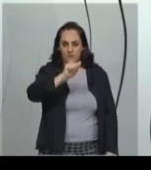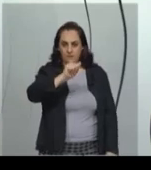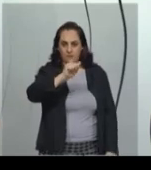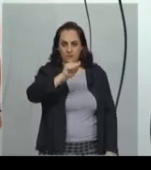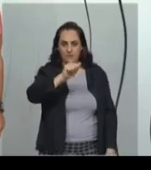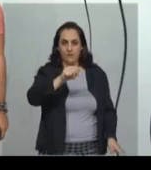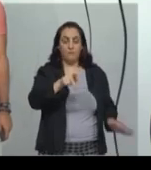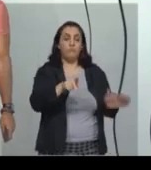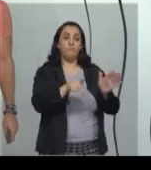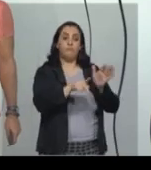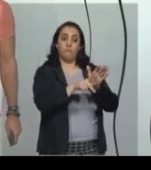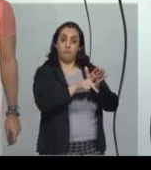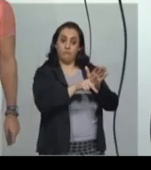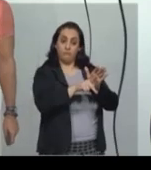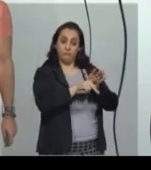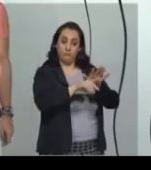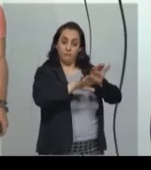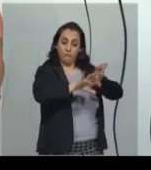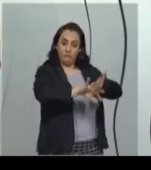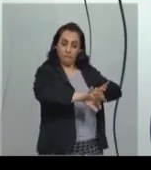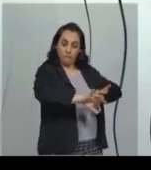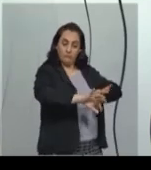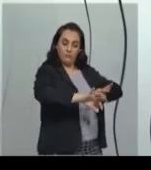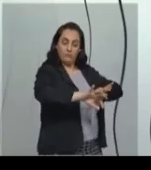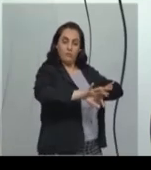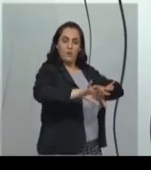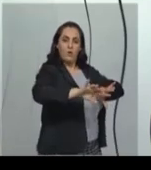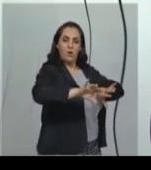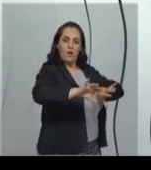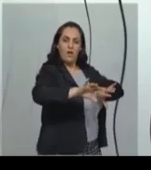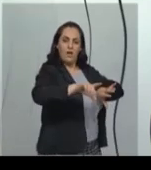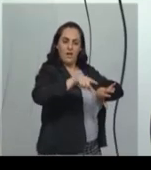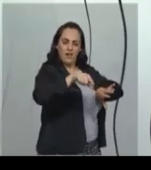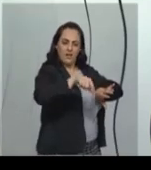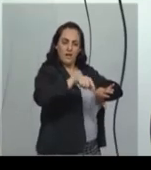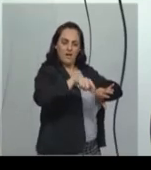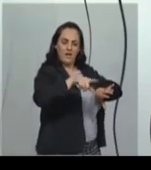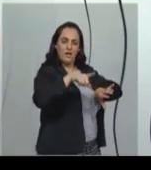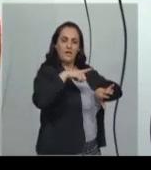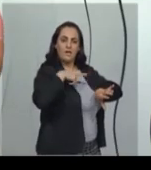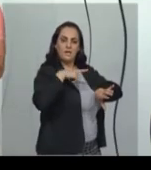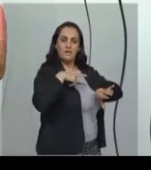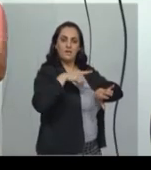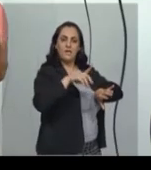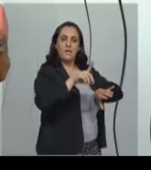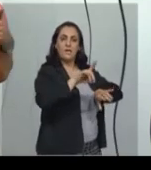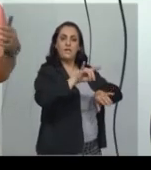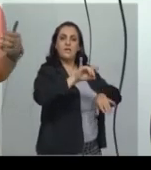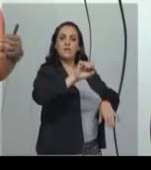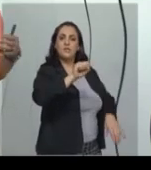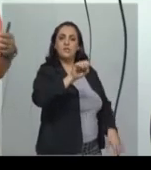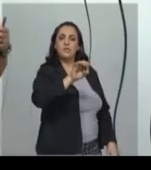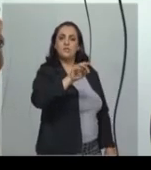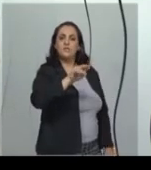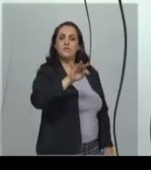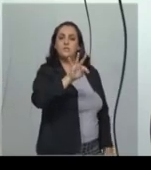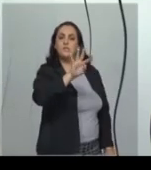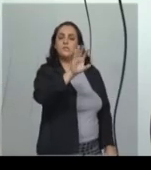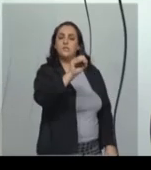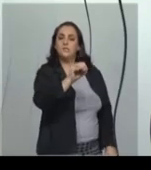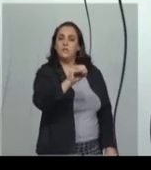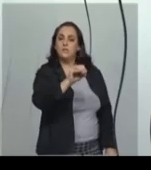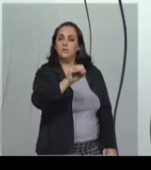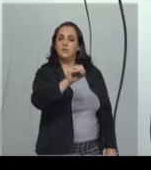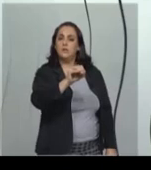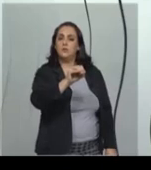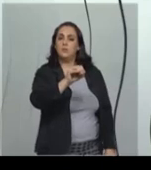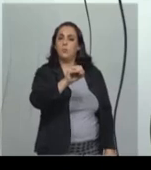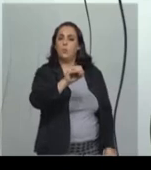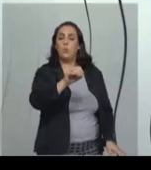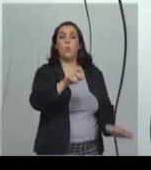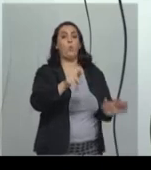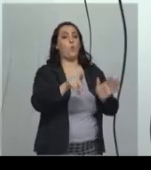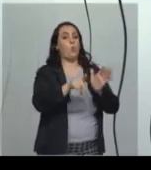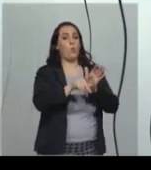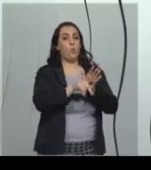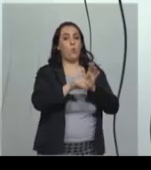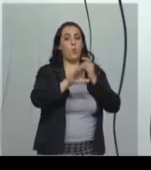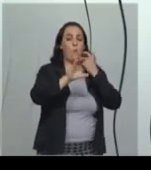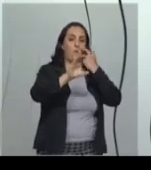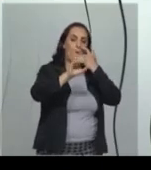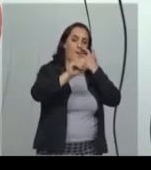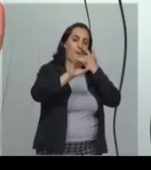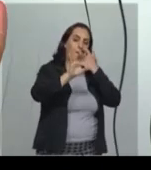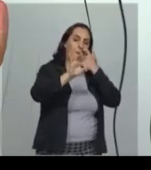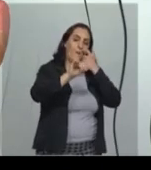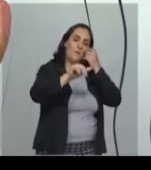esse distrito, ele vai se separar do distrito-sede de Lagoa Santa e vai compor um novo